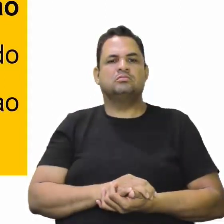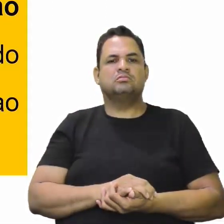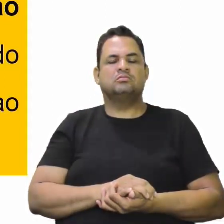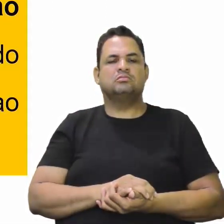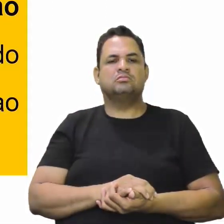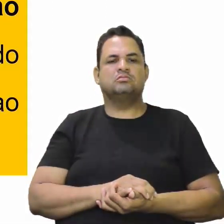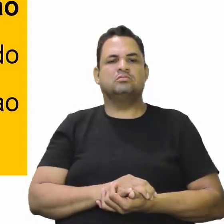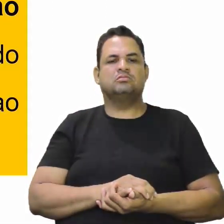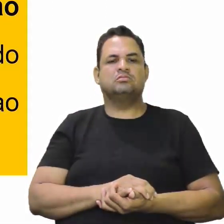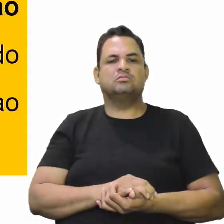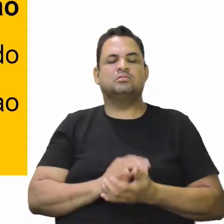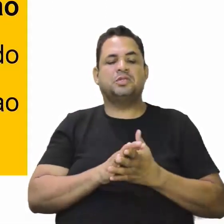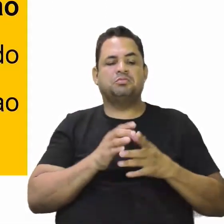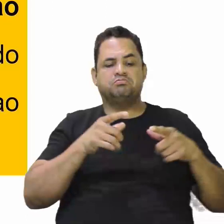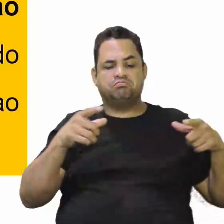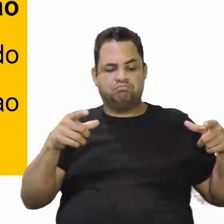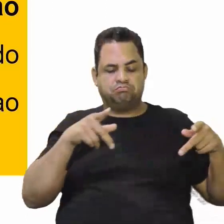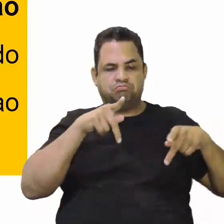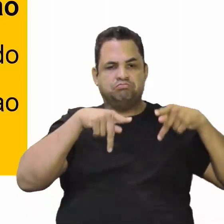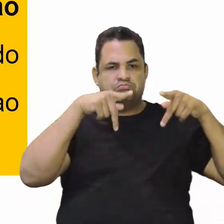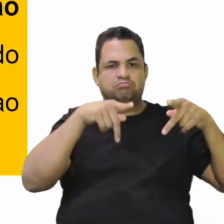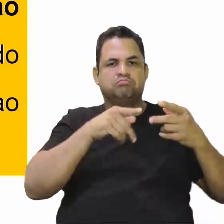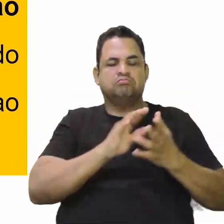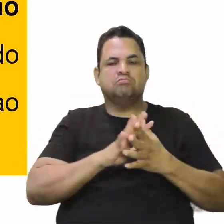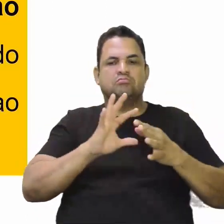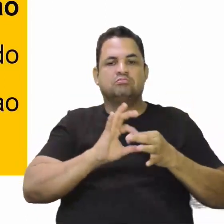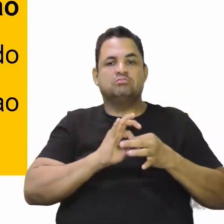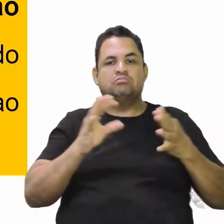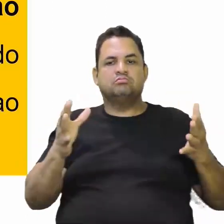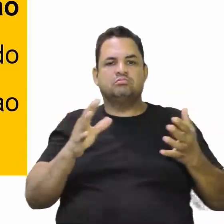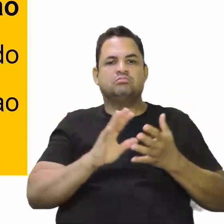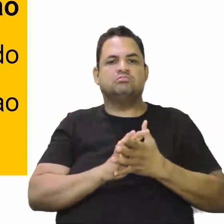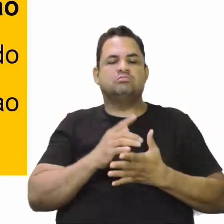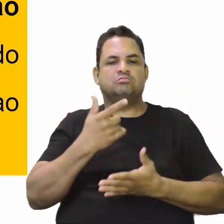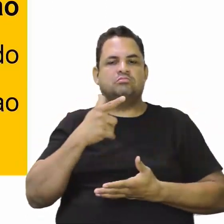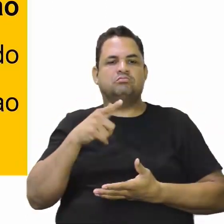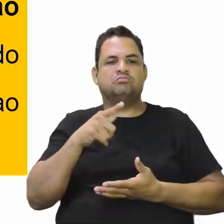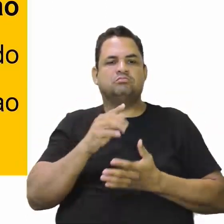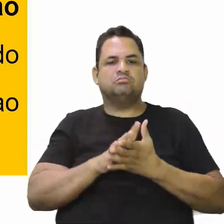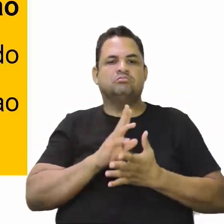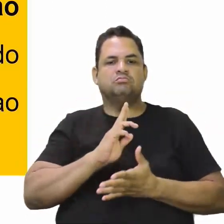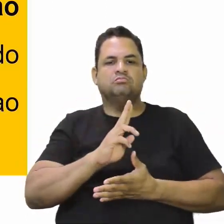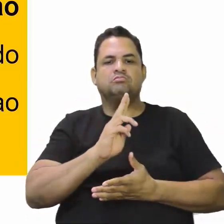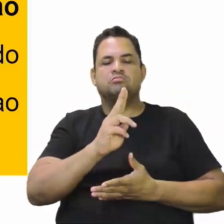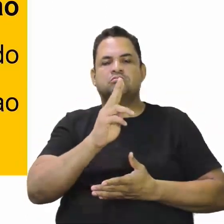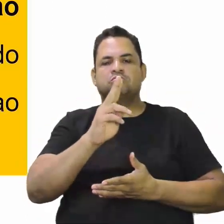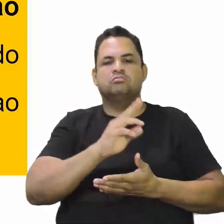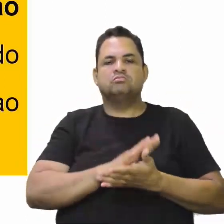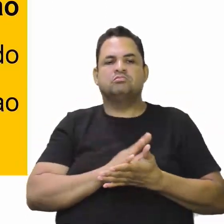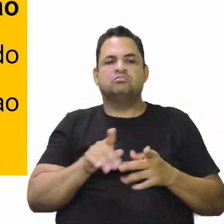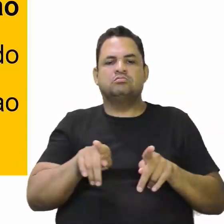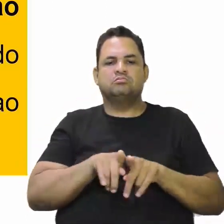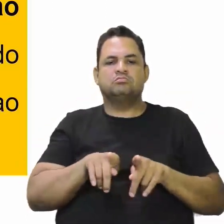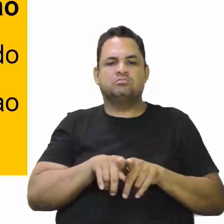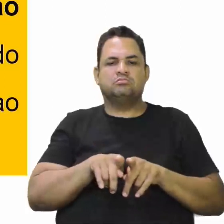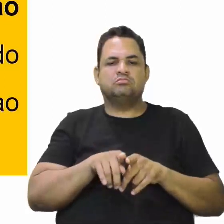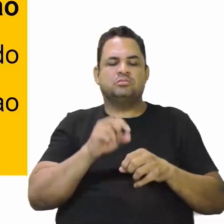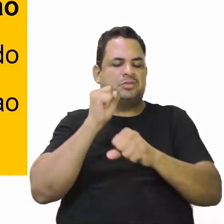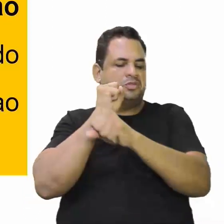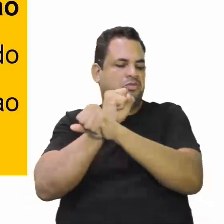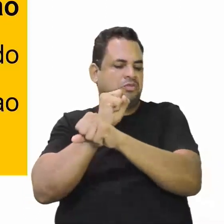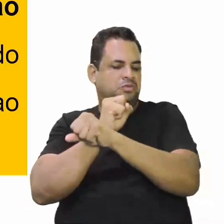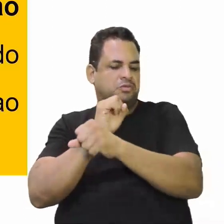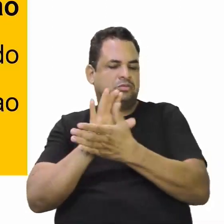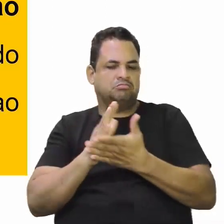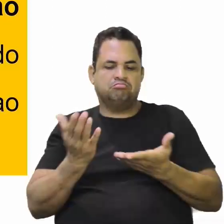A maior parte da população era livre. Não tem o processo também de escravidão como